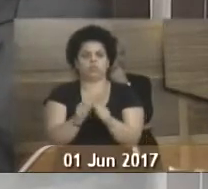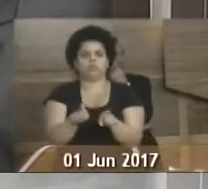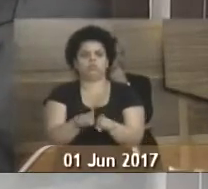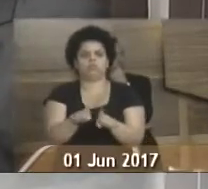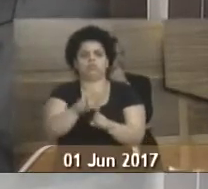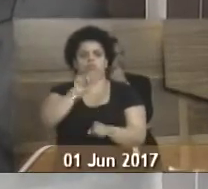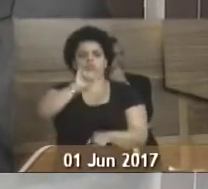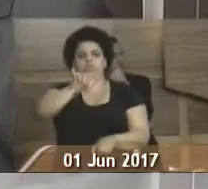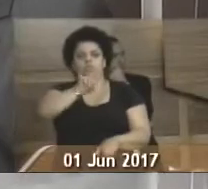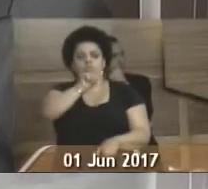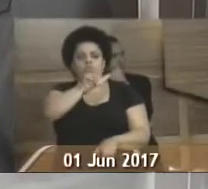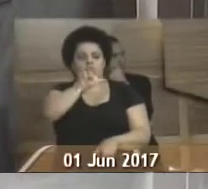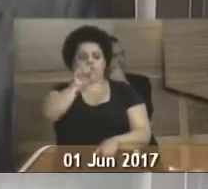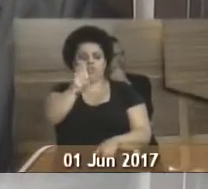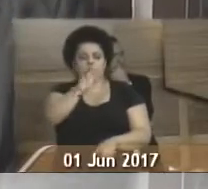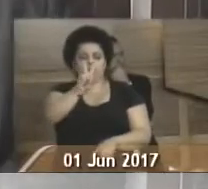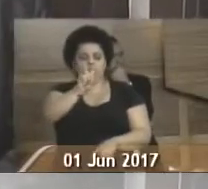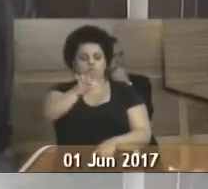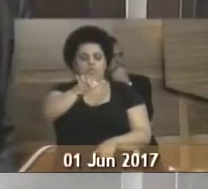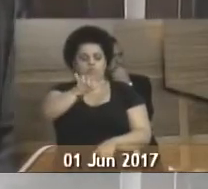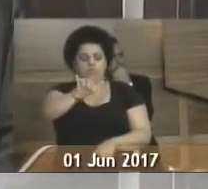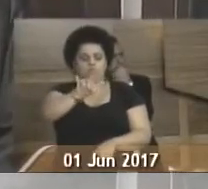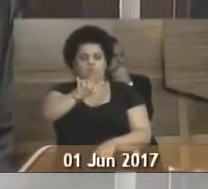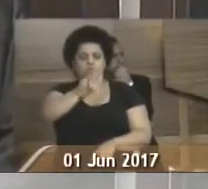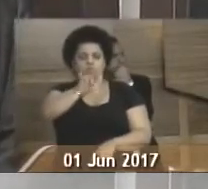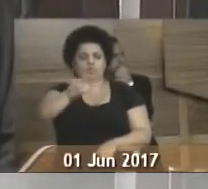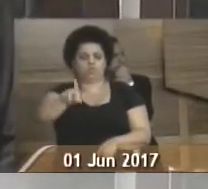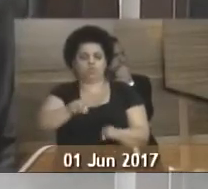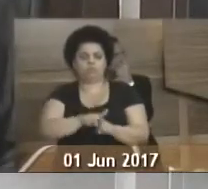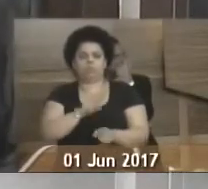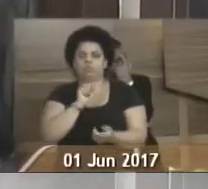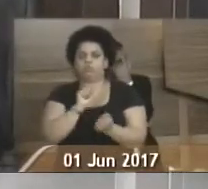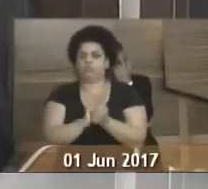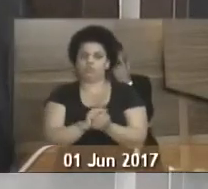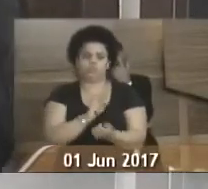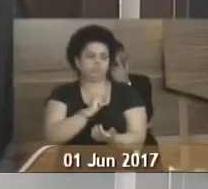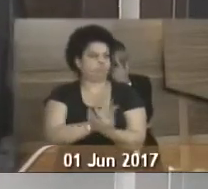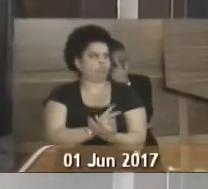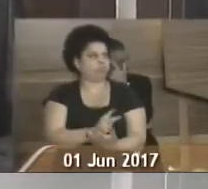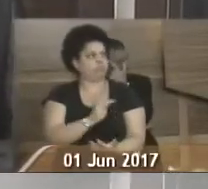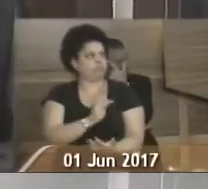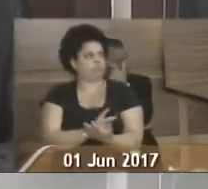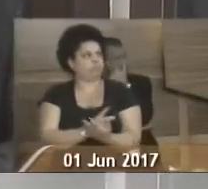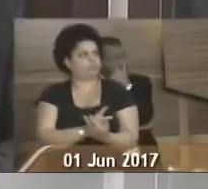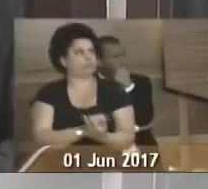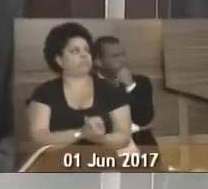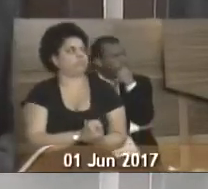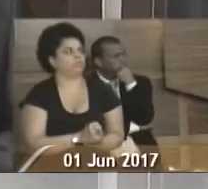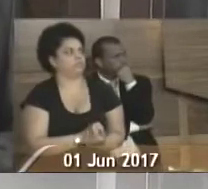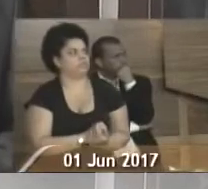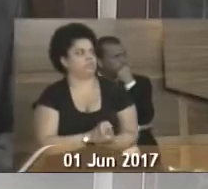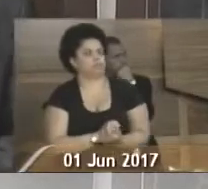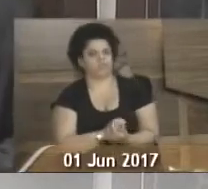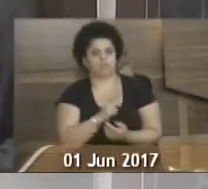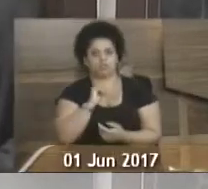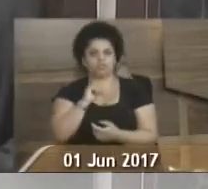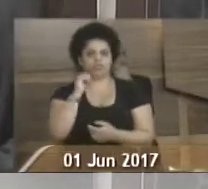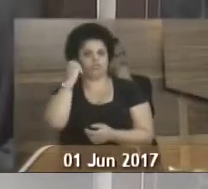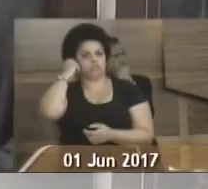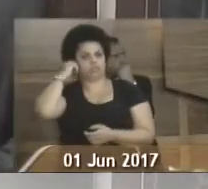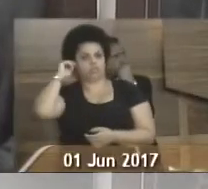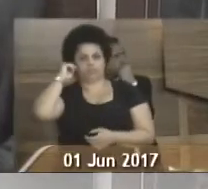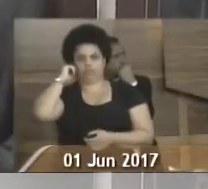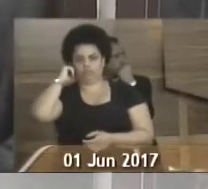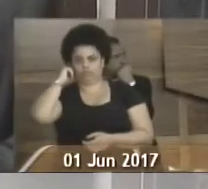a gente, o João Vili. Não é isso, presidente? Agora, eu quero dizer aqui, dizer que, para transferir um queimado